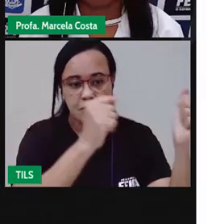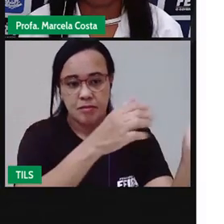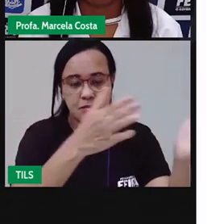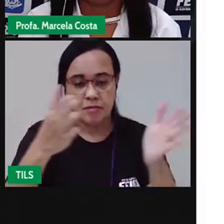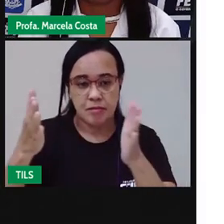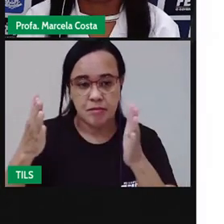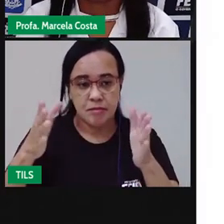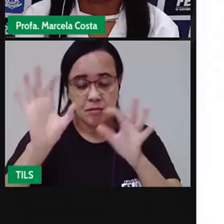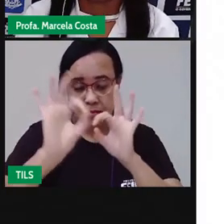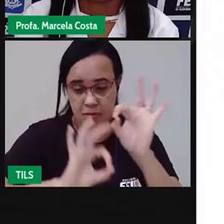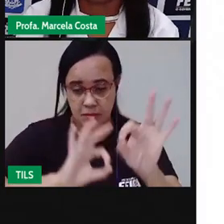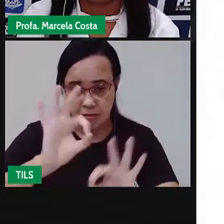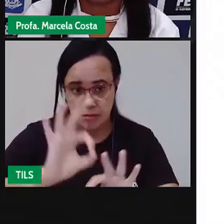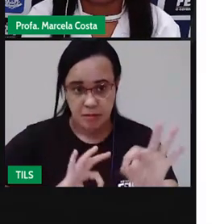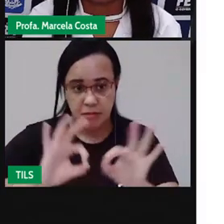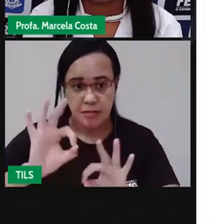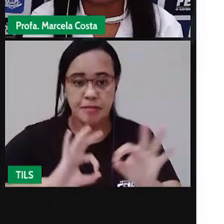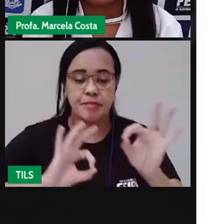preparei.